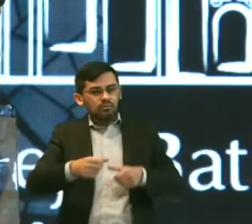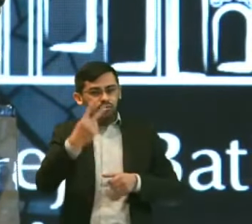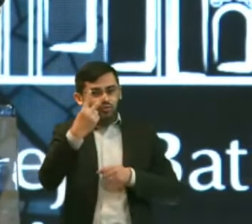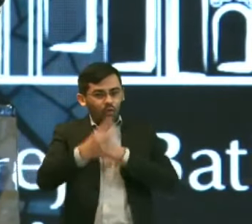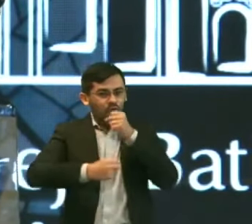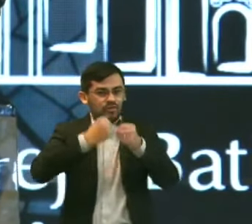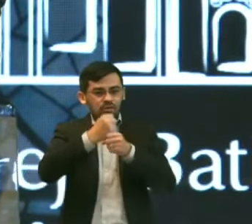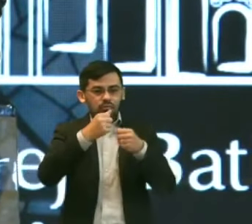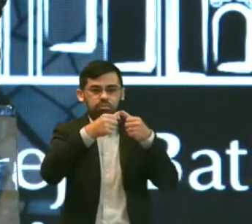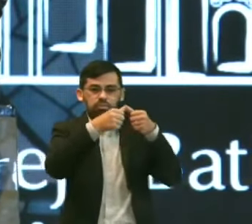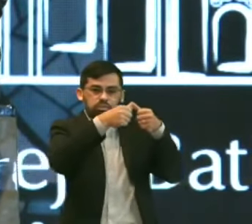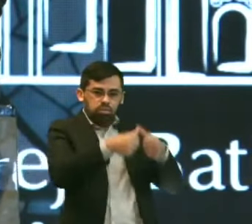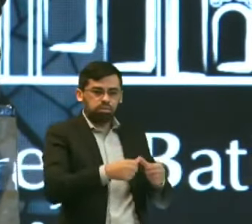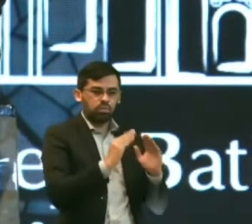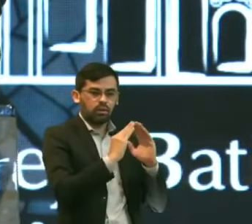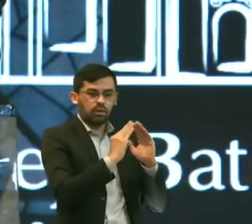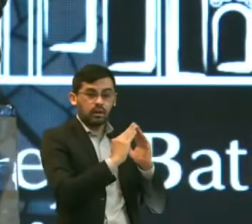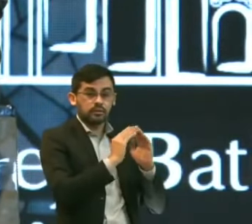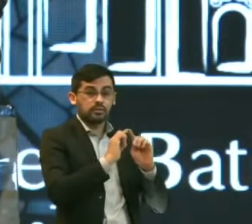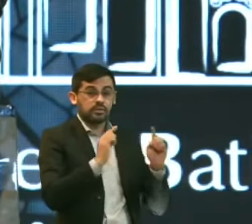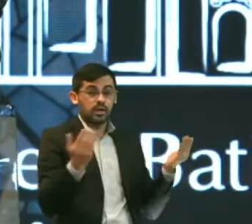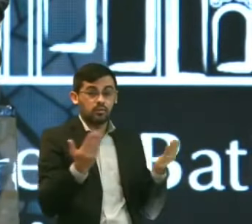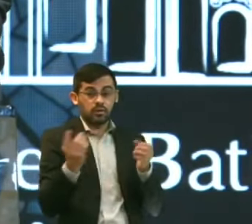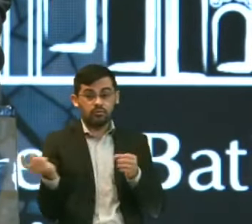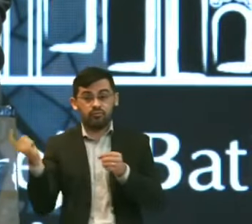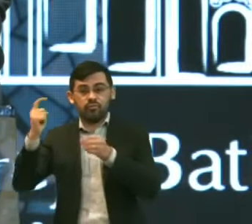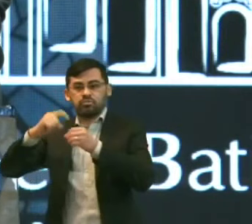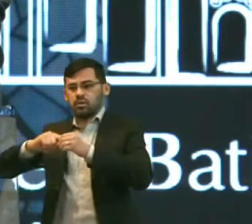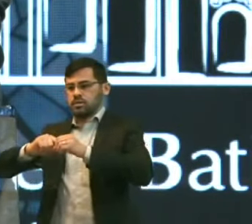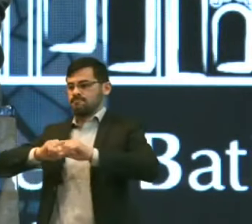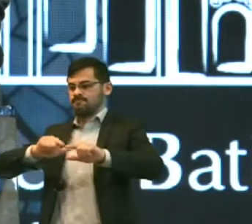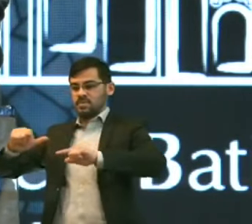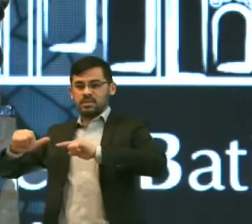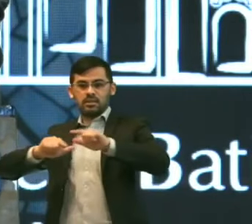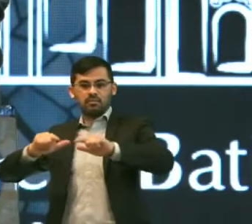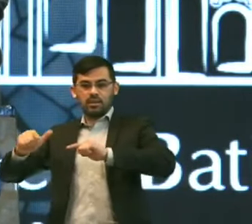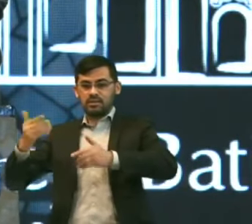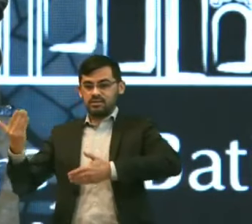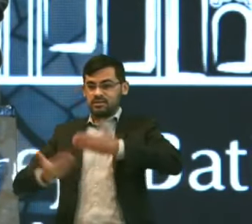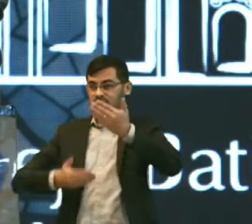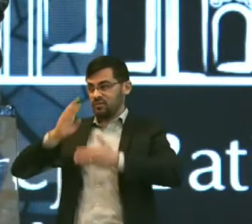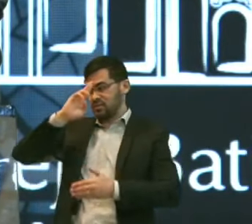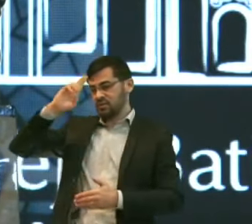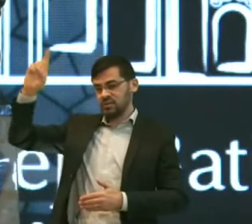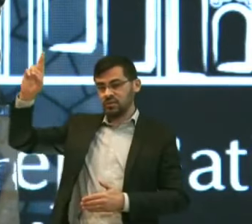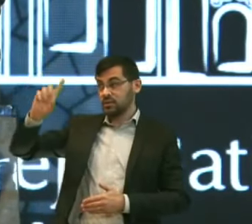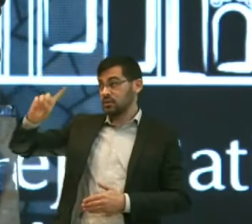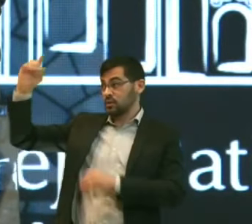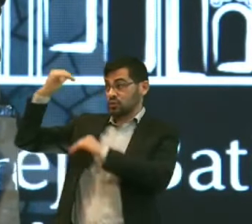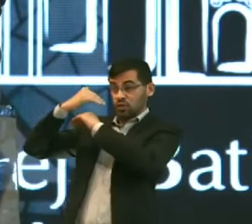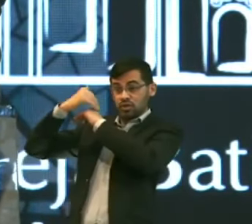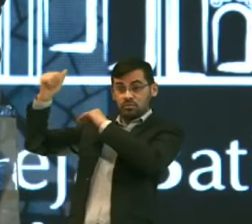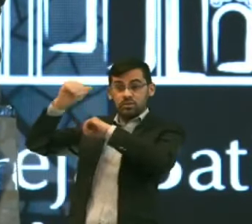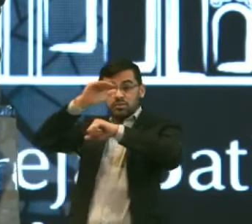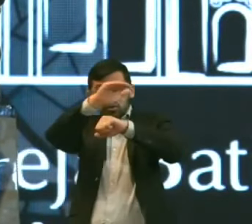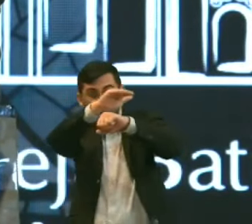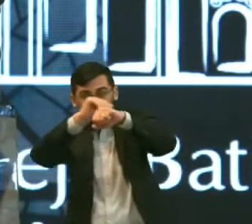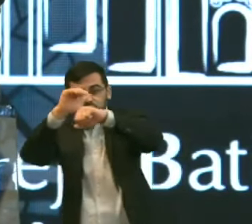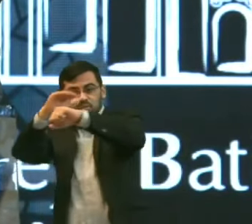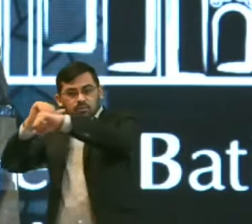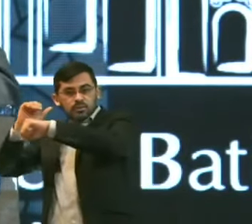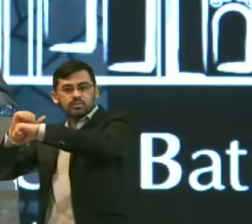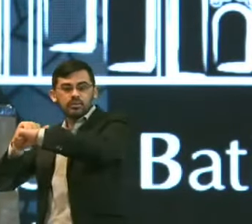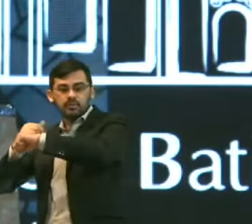Agora está na hora De fazer a obra De Deus E Deus Está levantando Seus trabalhadores Para essa obra